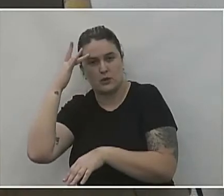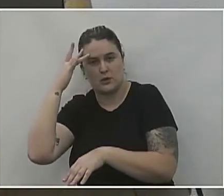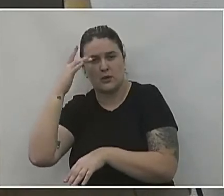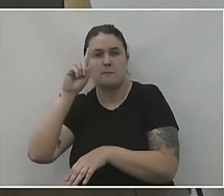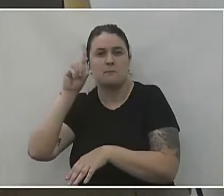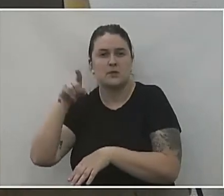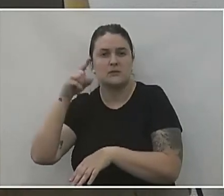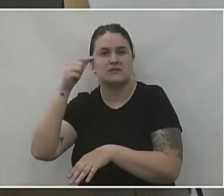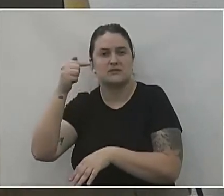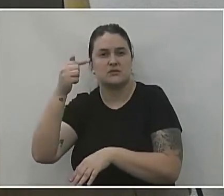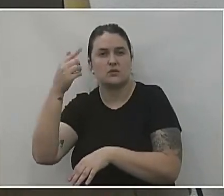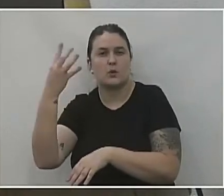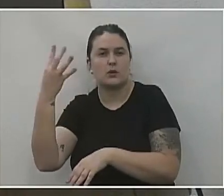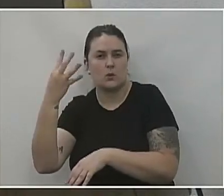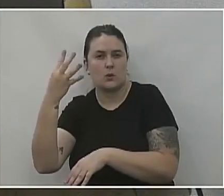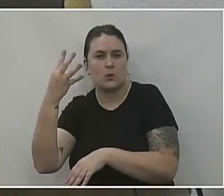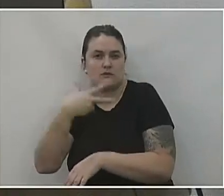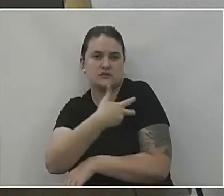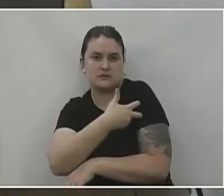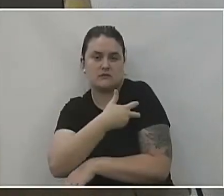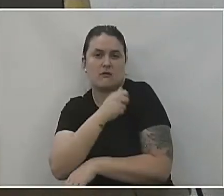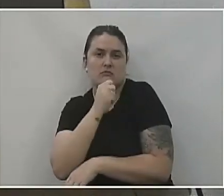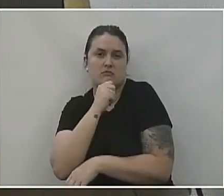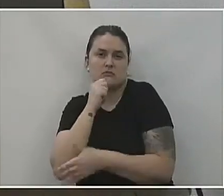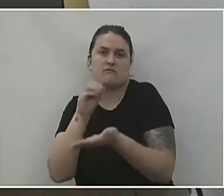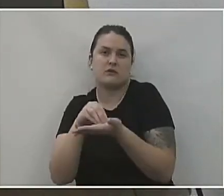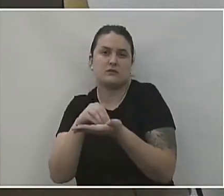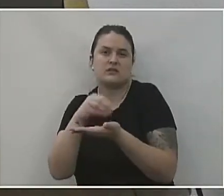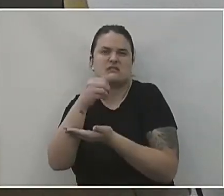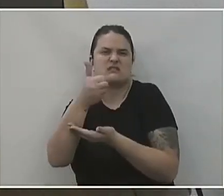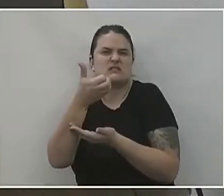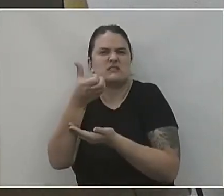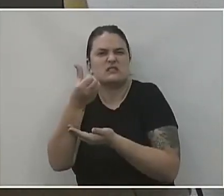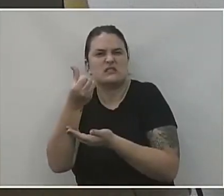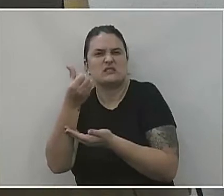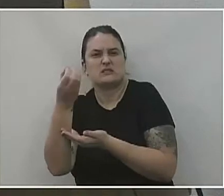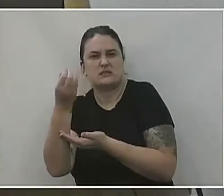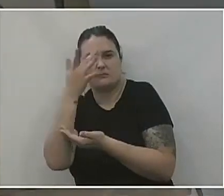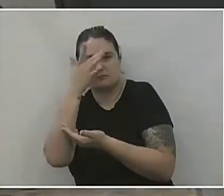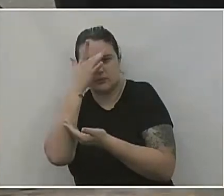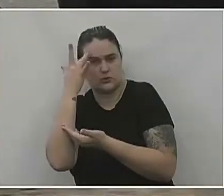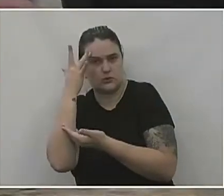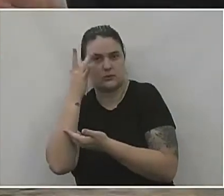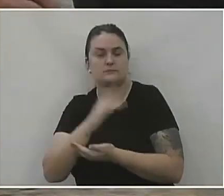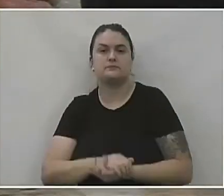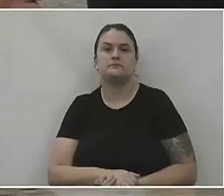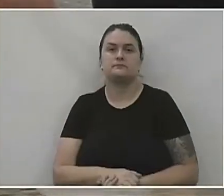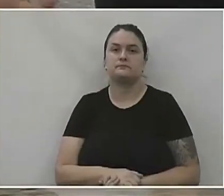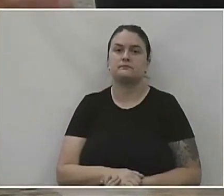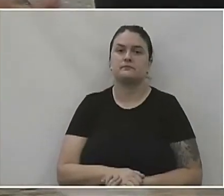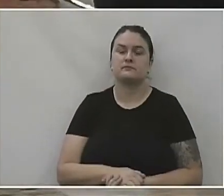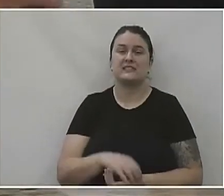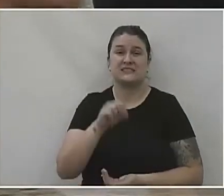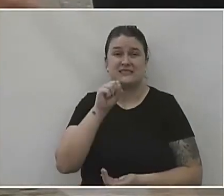.744 vacinados. Então, falta 160 mais ou menos para a gente vacinar. Certo. Então, se eu pegar um cadastro de vocês